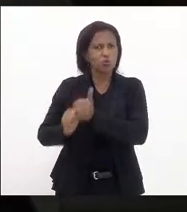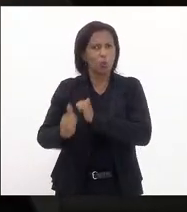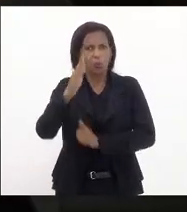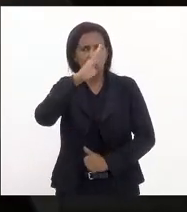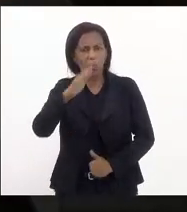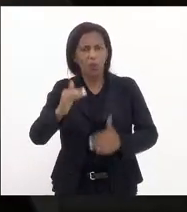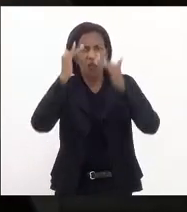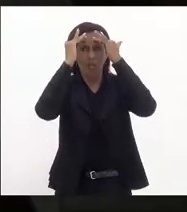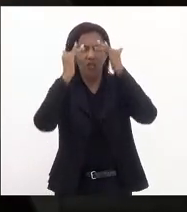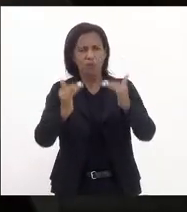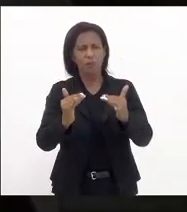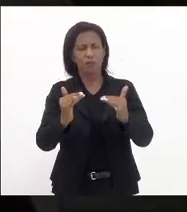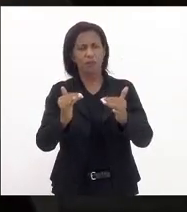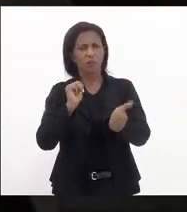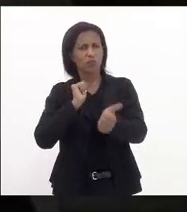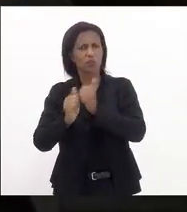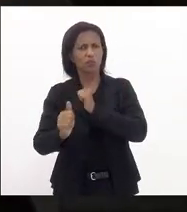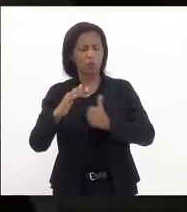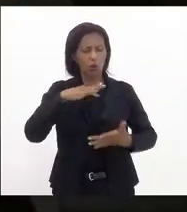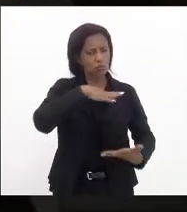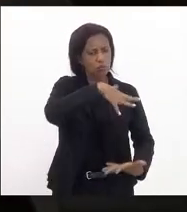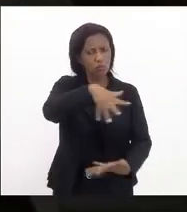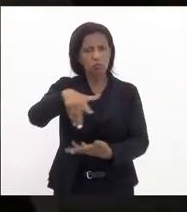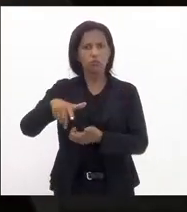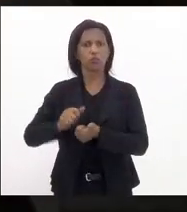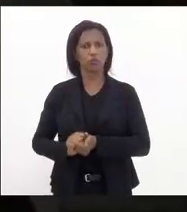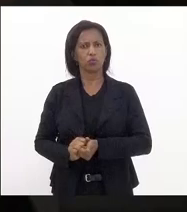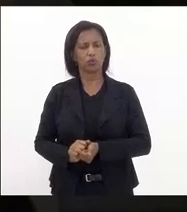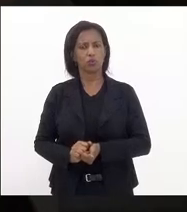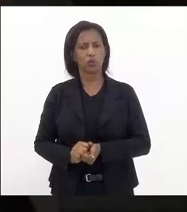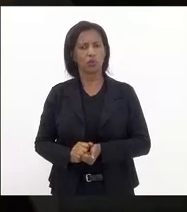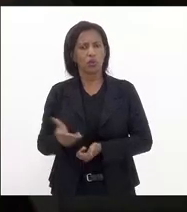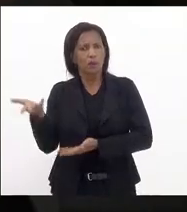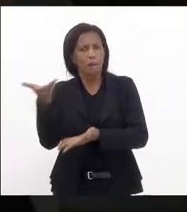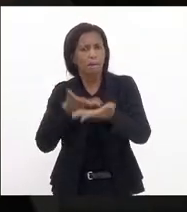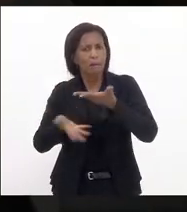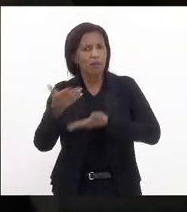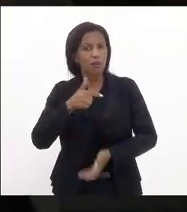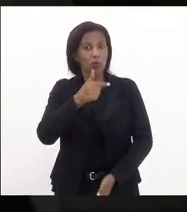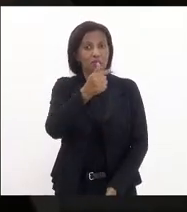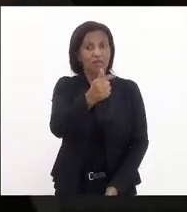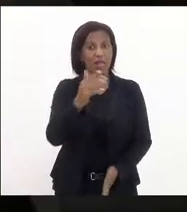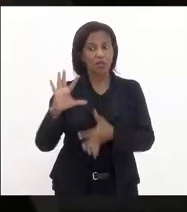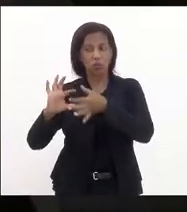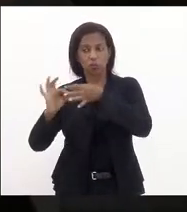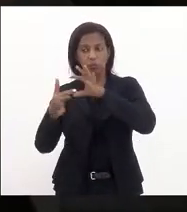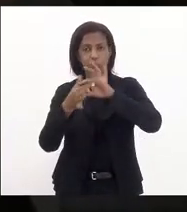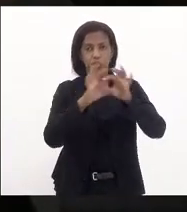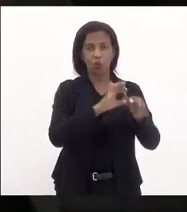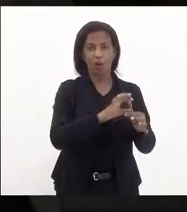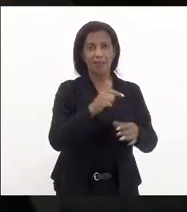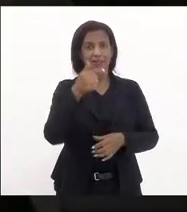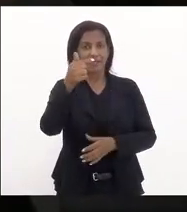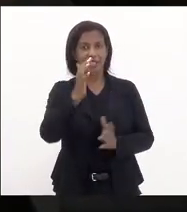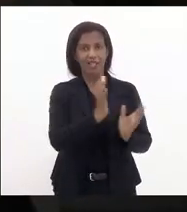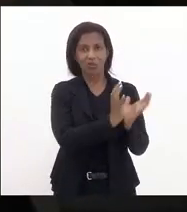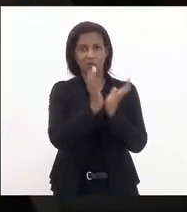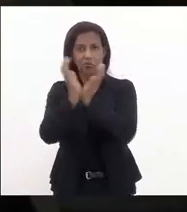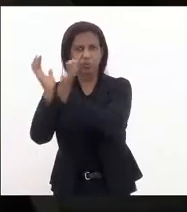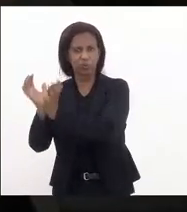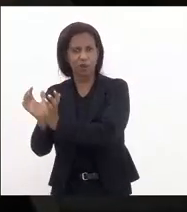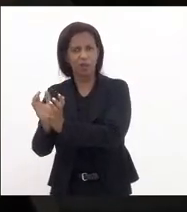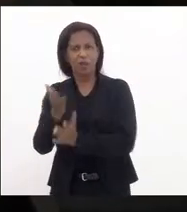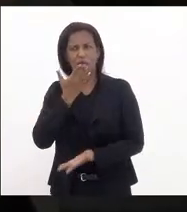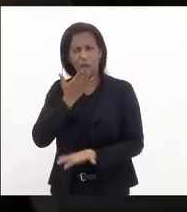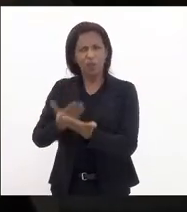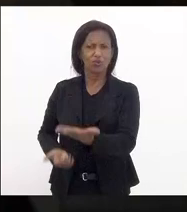respeitada no futebol feminino em todo o mundo atleta que participou de sete jogos olímpicos de sete copas do mundo isso é